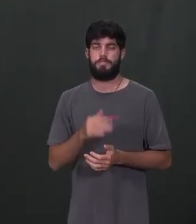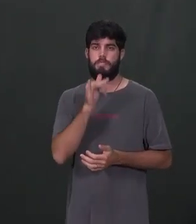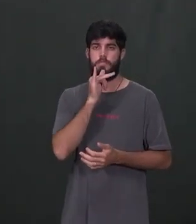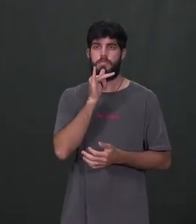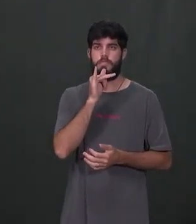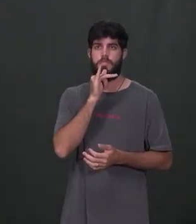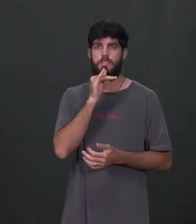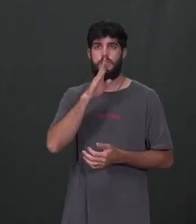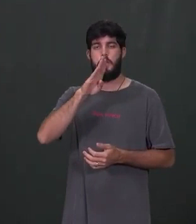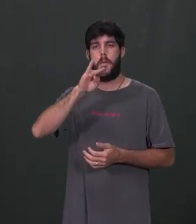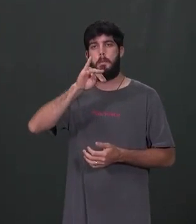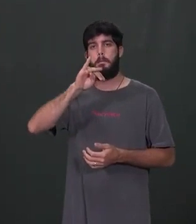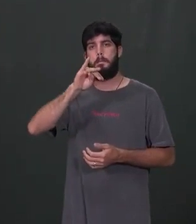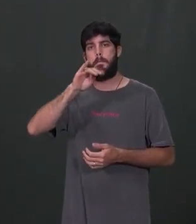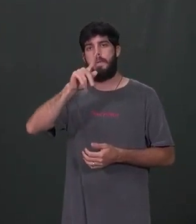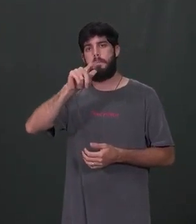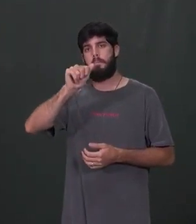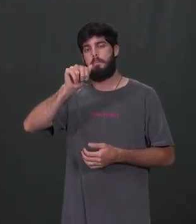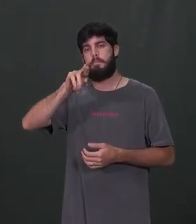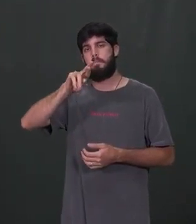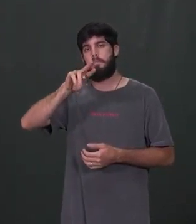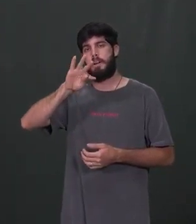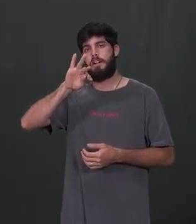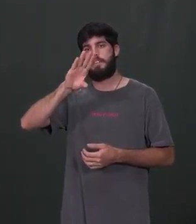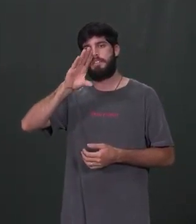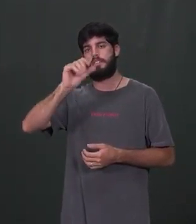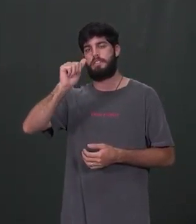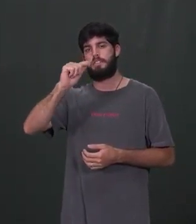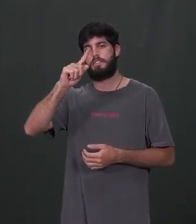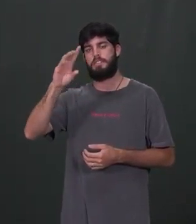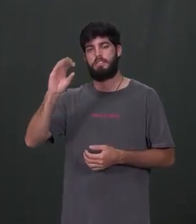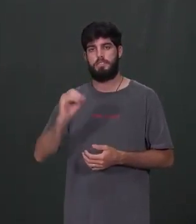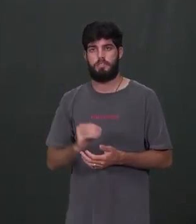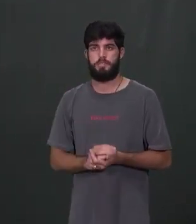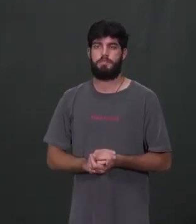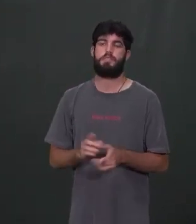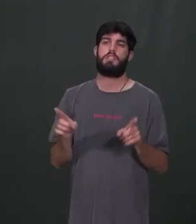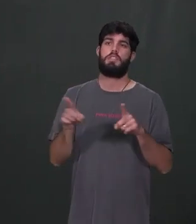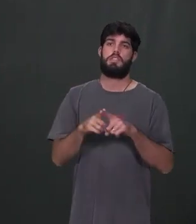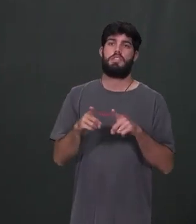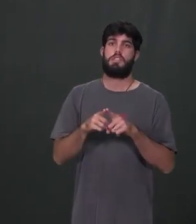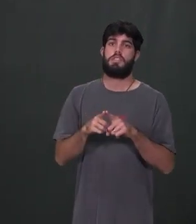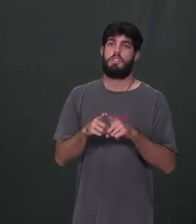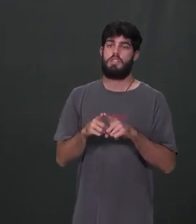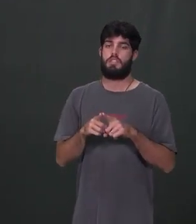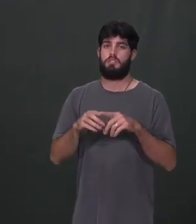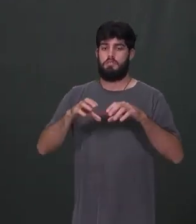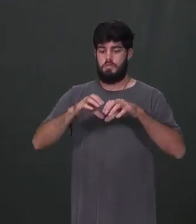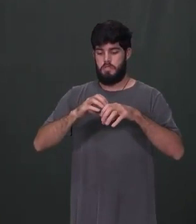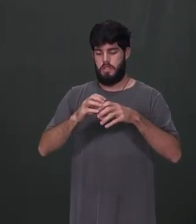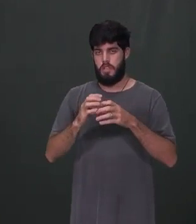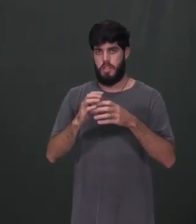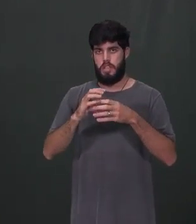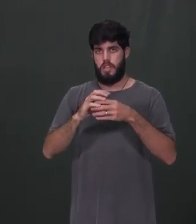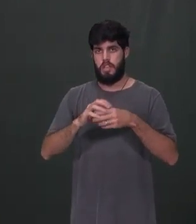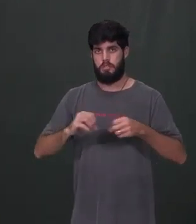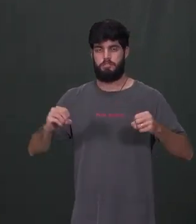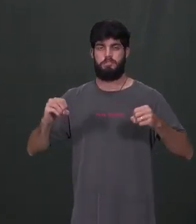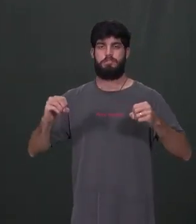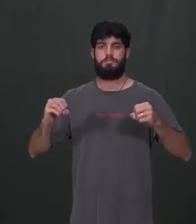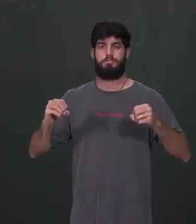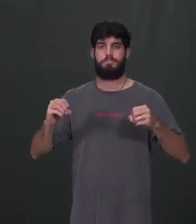Vamos começar, então, com a bipartição. A bipartição também é chamada de divisão binária ou de sissiparidade.